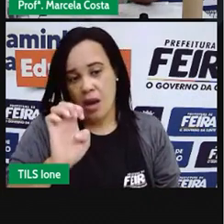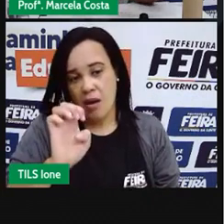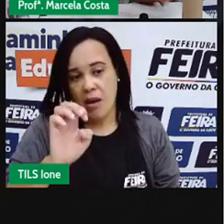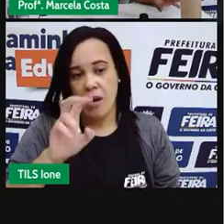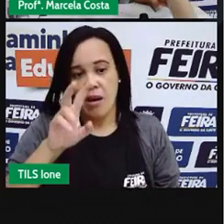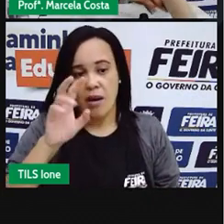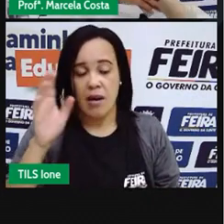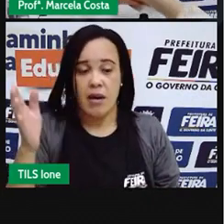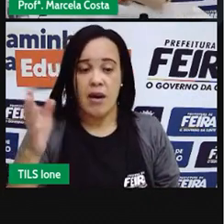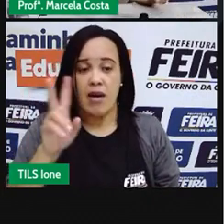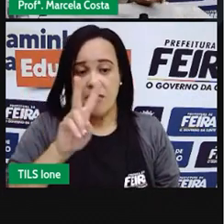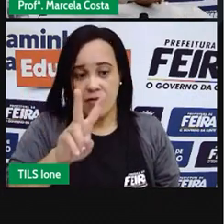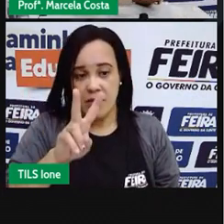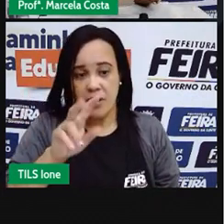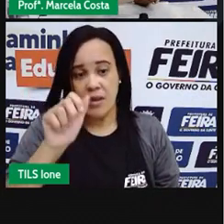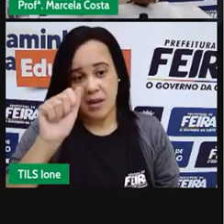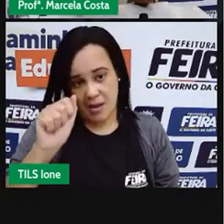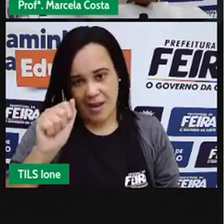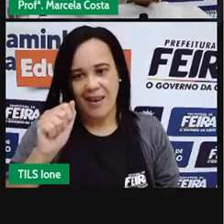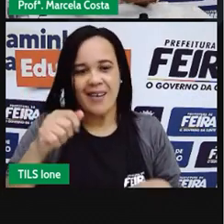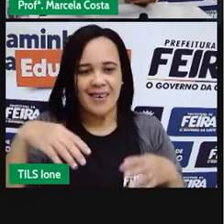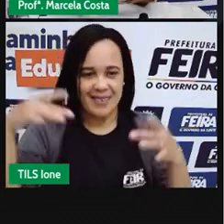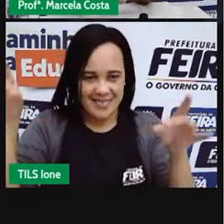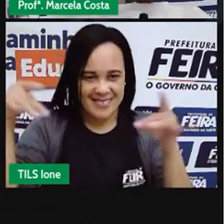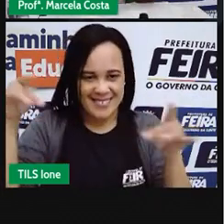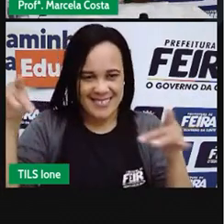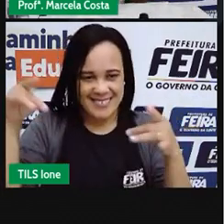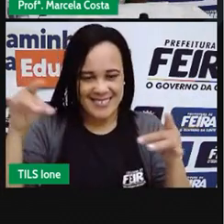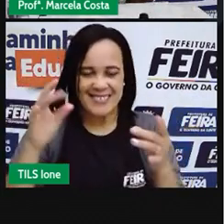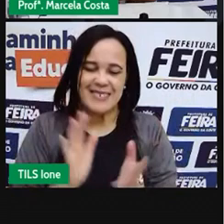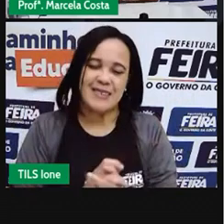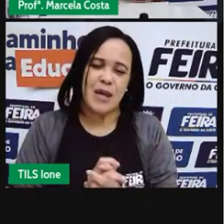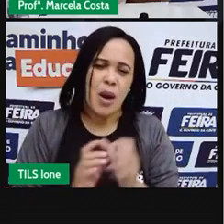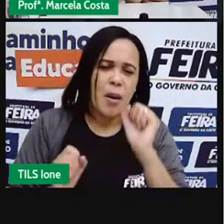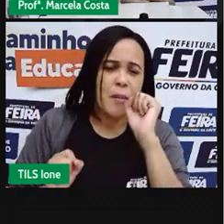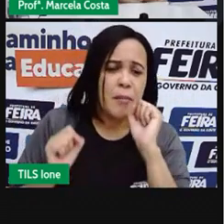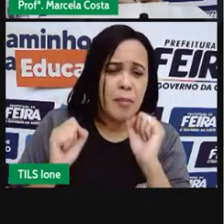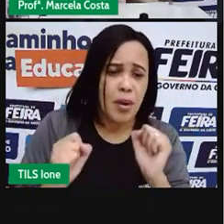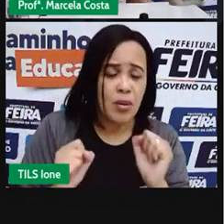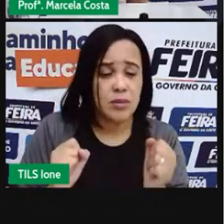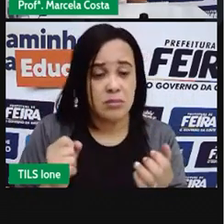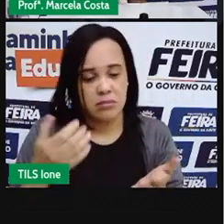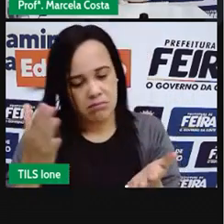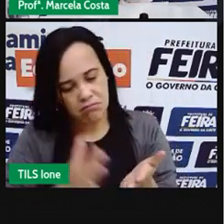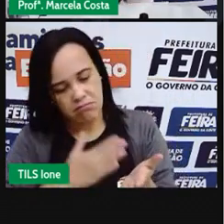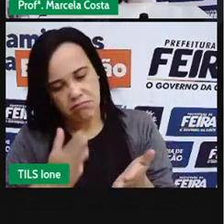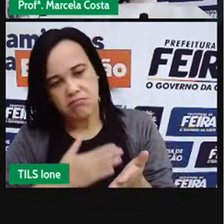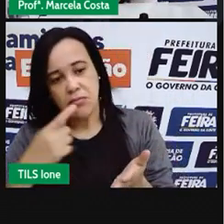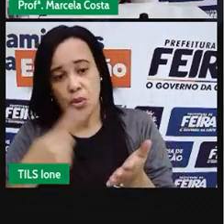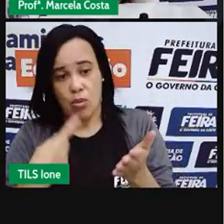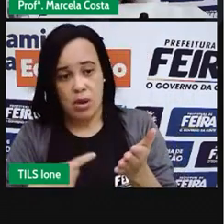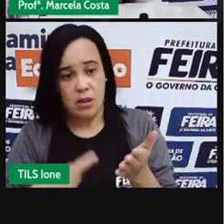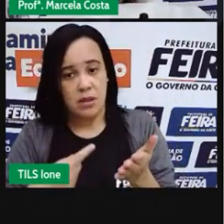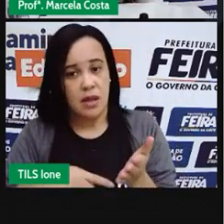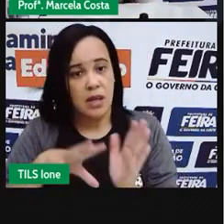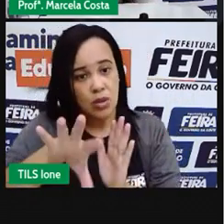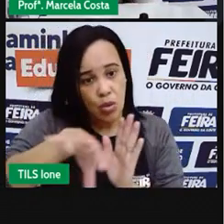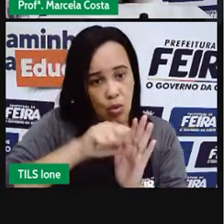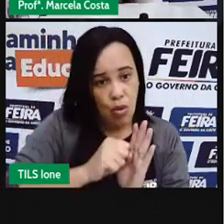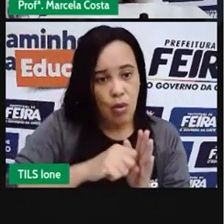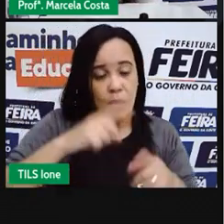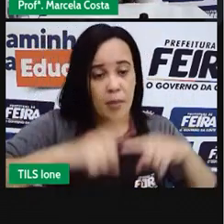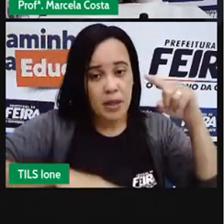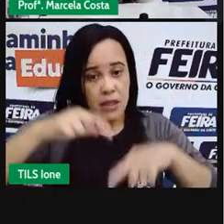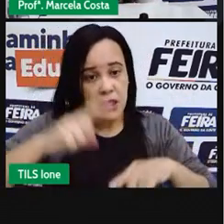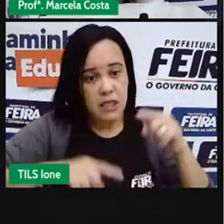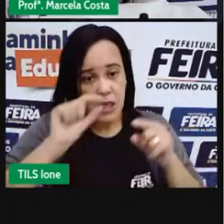crianças, que vocês peguem aí o caderno de vocês para fazer a anotação desses materiais que a gente vai